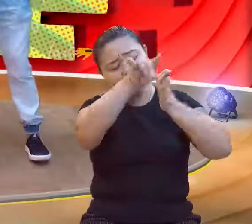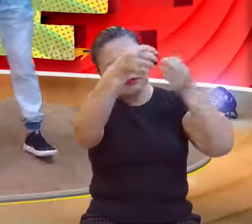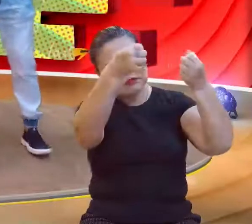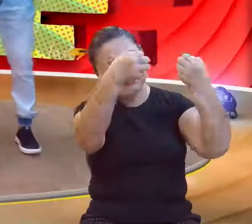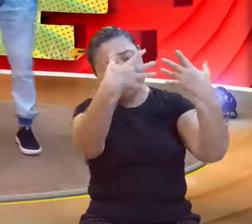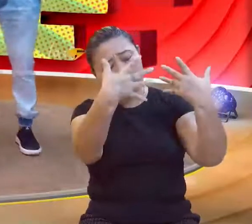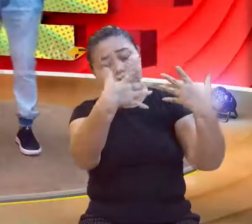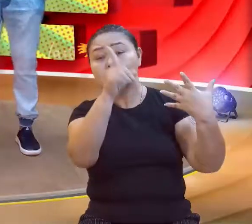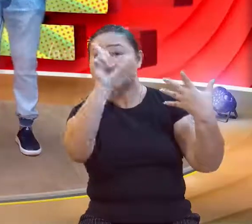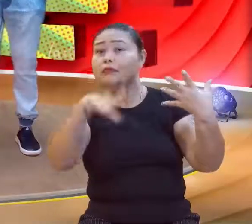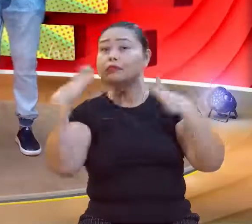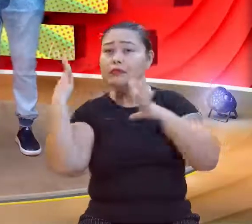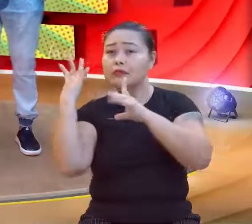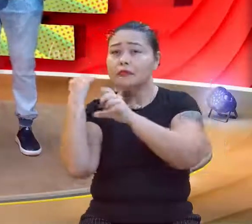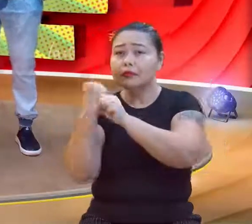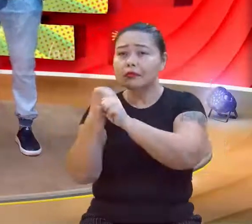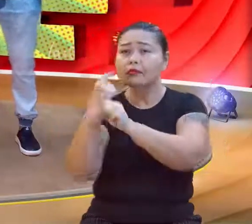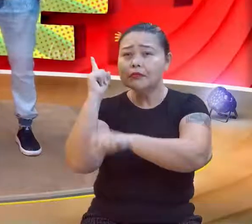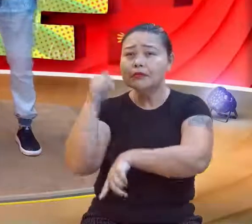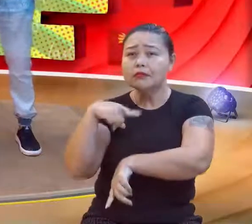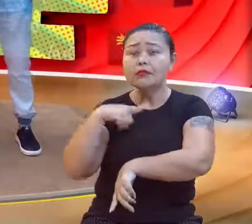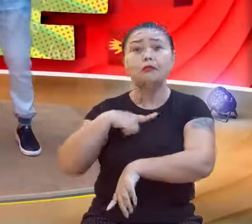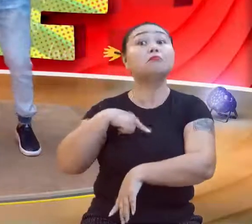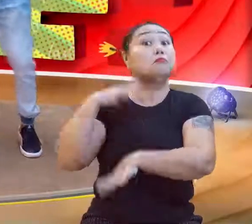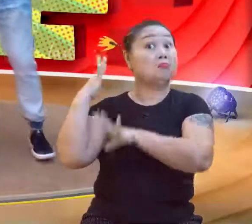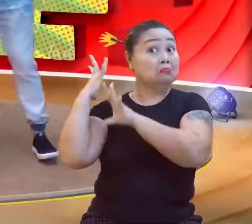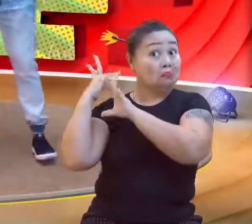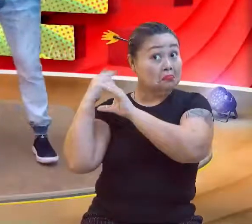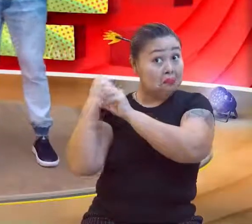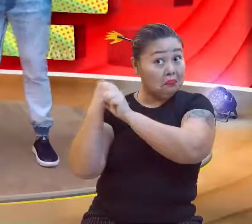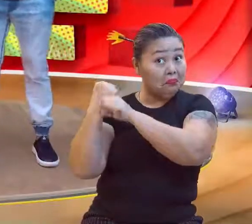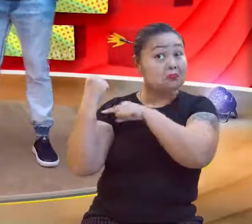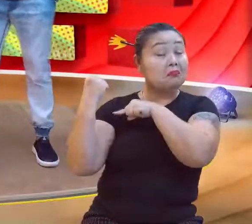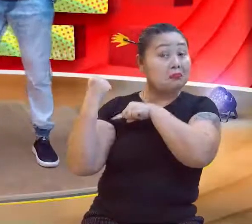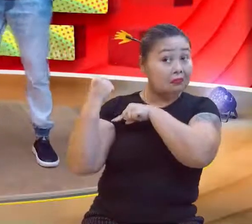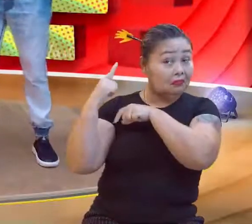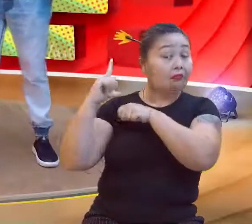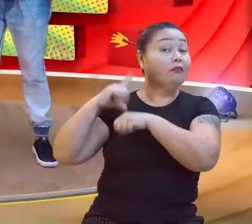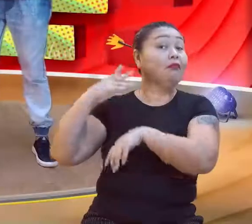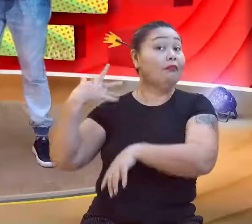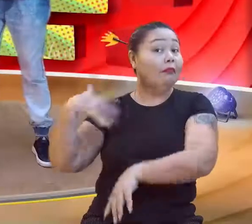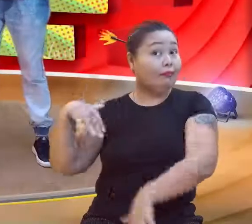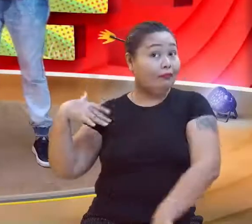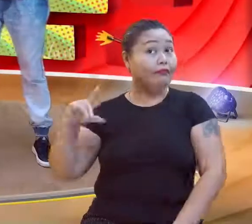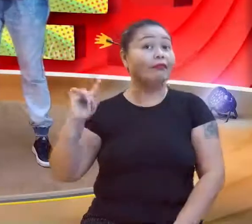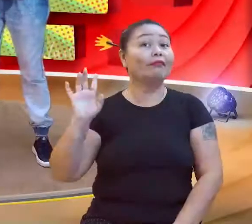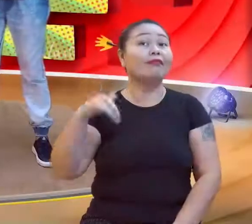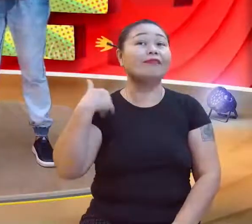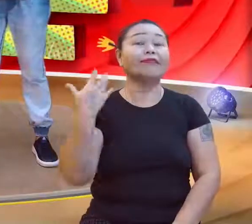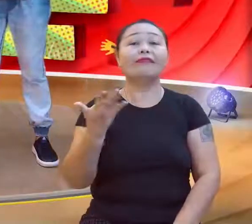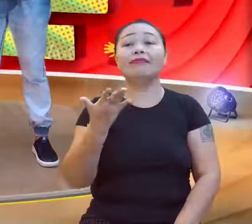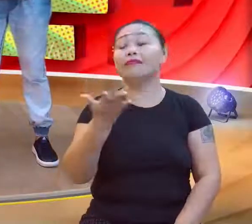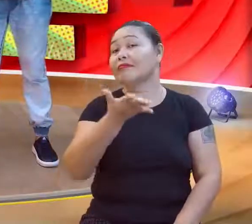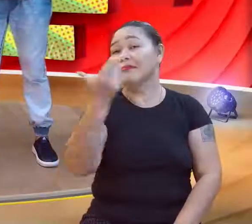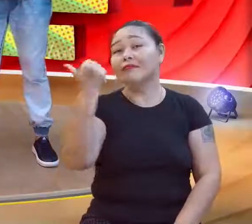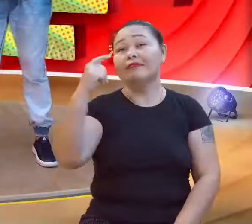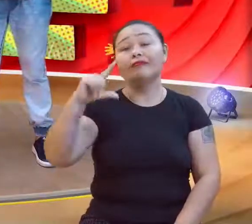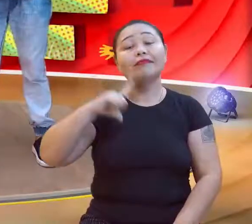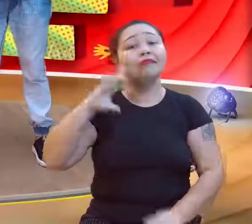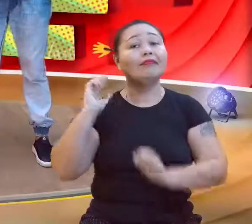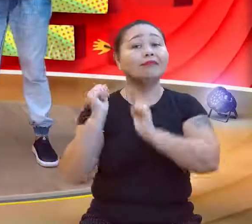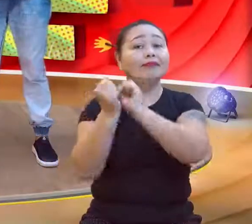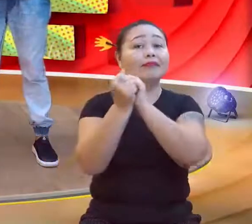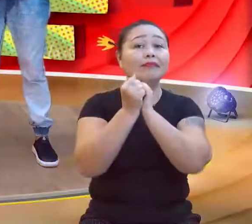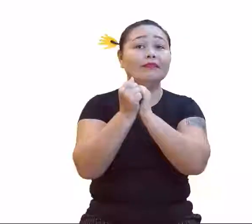revisão, né? Vamos dizer assim, né? E que revisão, né? Boa, boa. E que revisão. Vamos lá, então. Vamos junto e